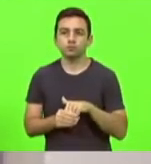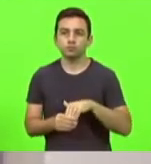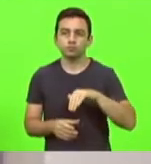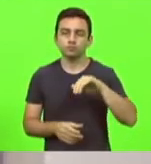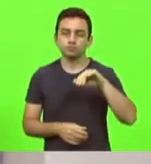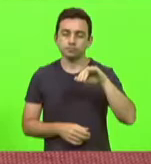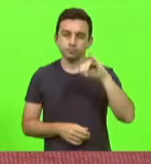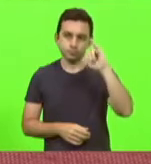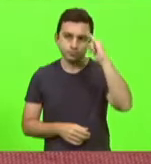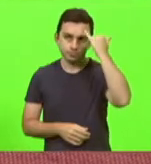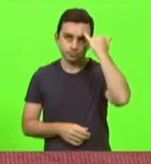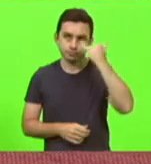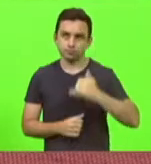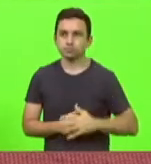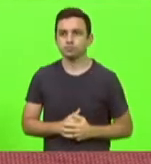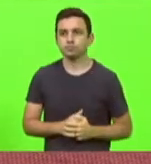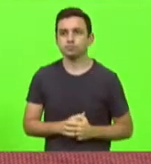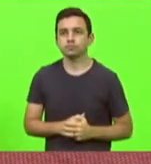Lopes?